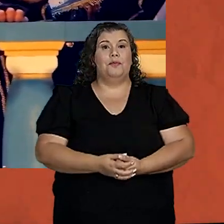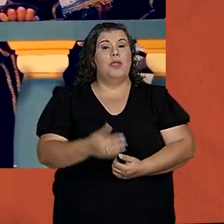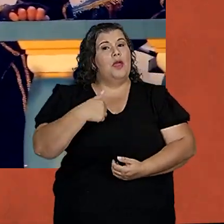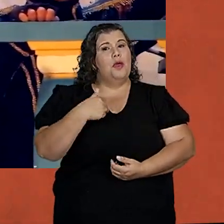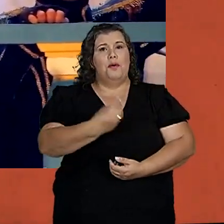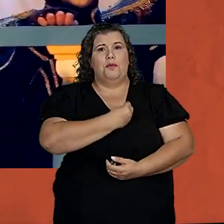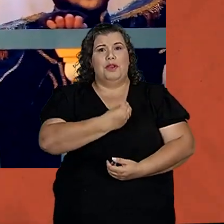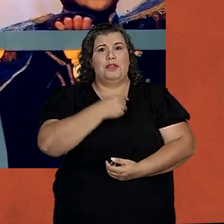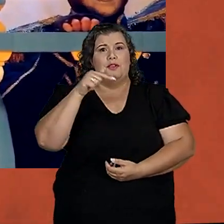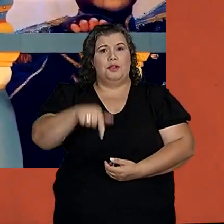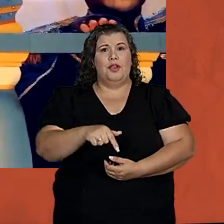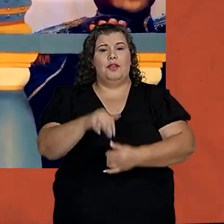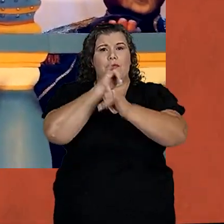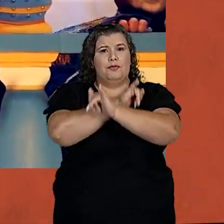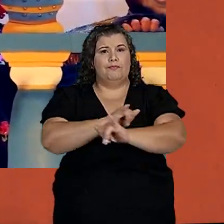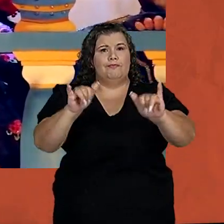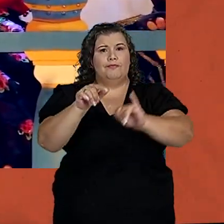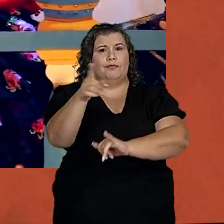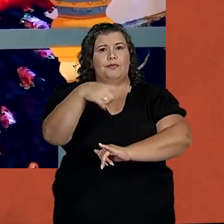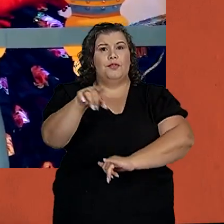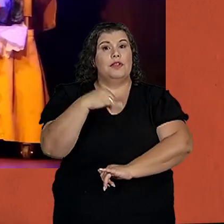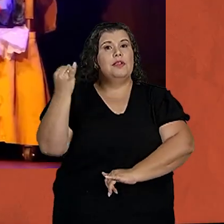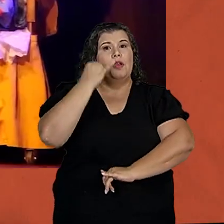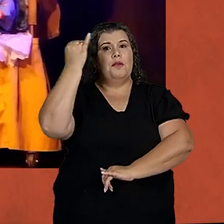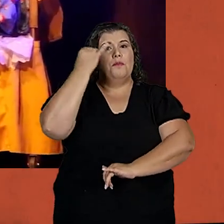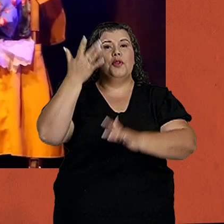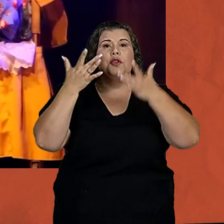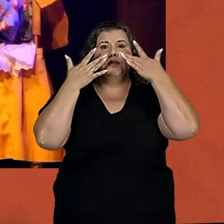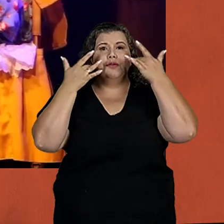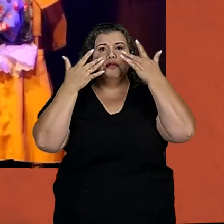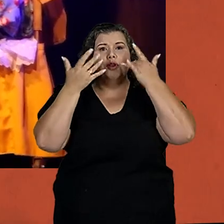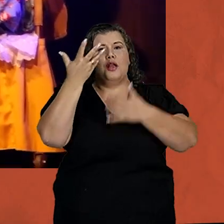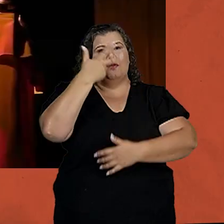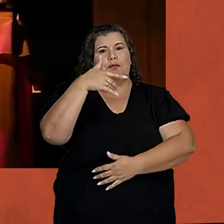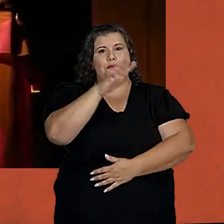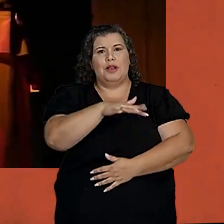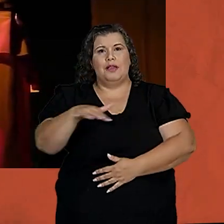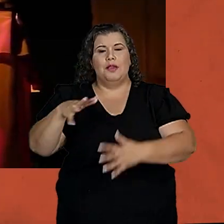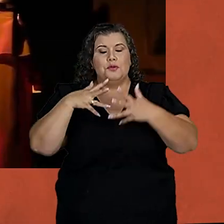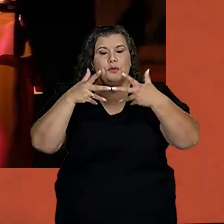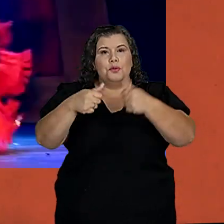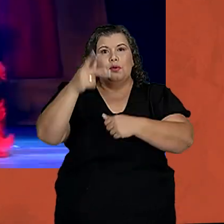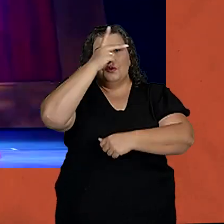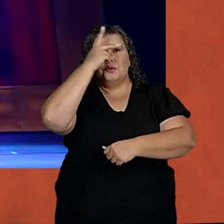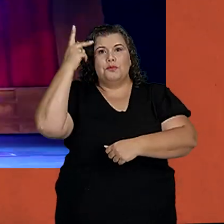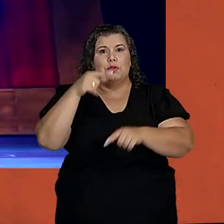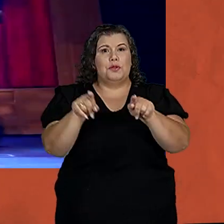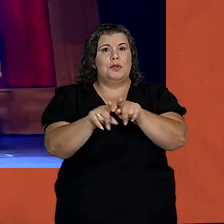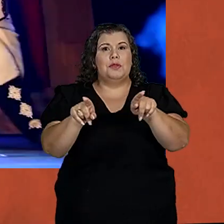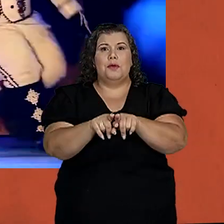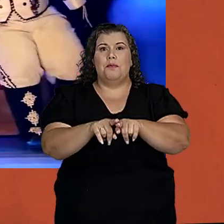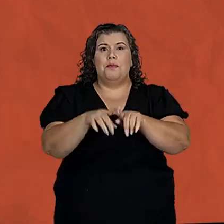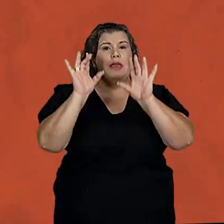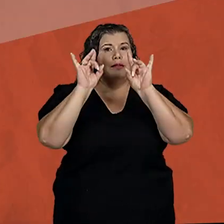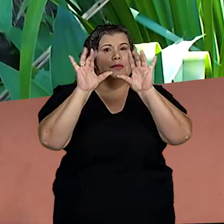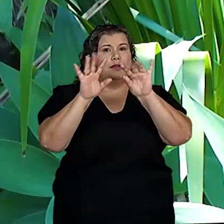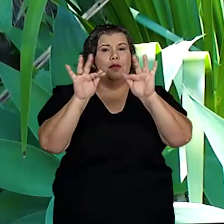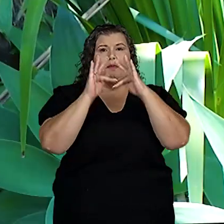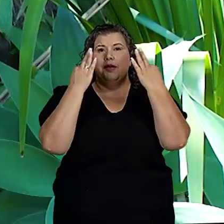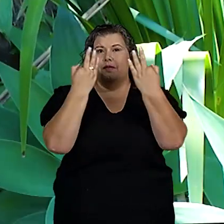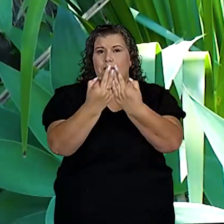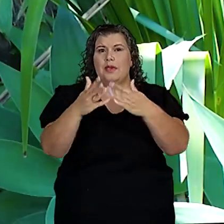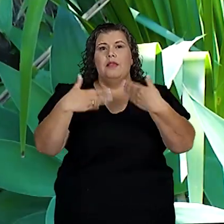Eu estou aqui para falar para vocês sobre a importância do teatro infantil para todas as pessoas, inclusive para a sua família.